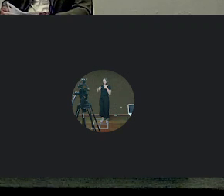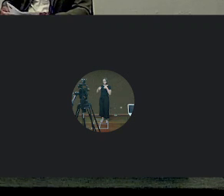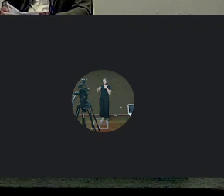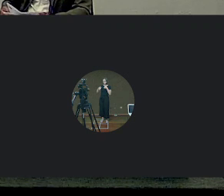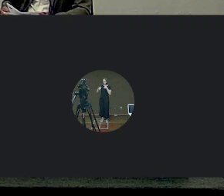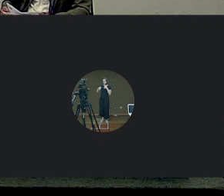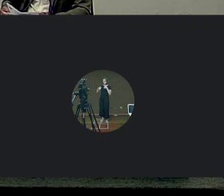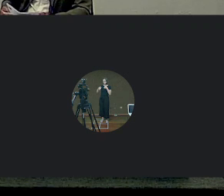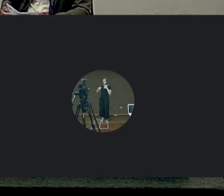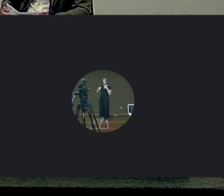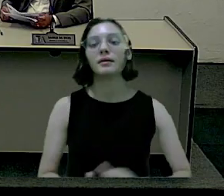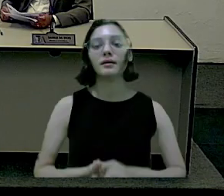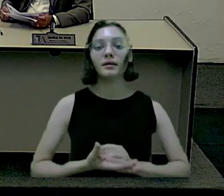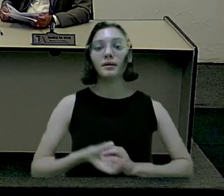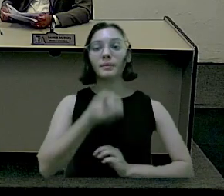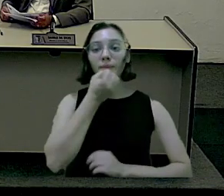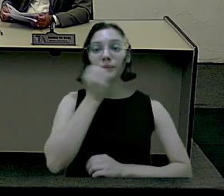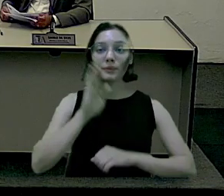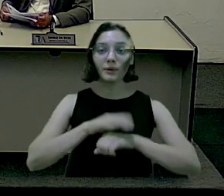Boa noite a todos.